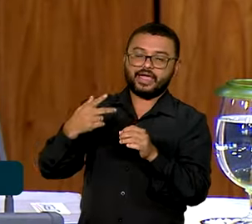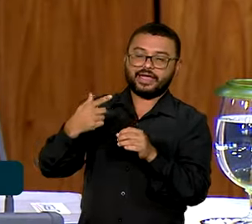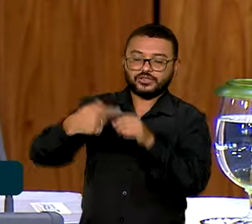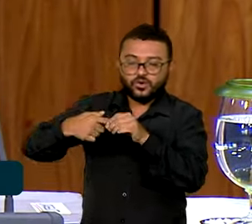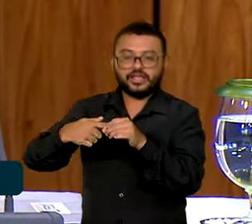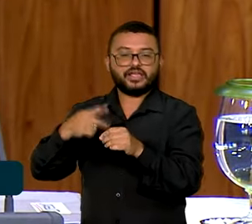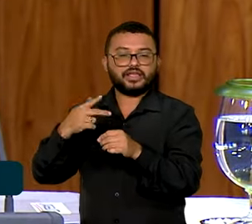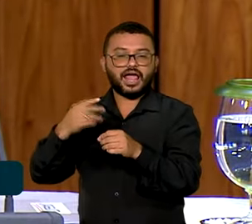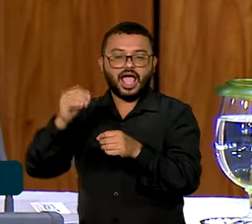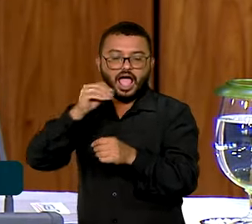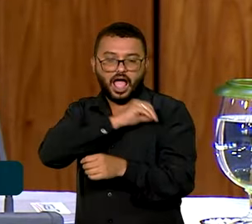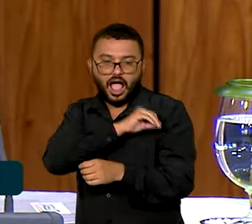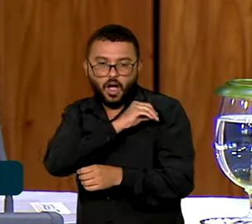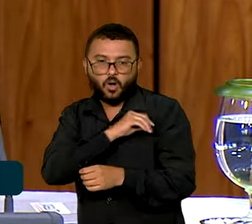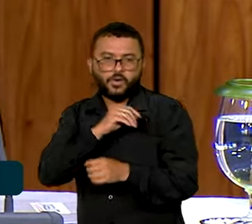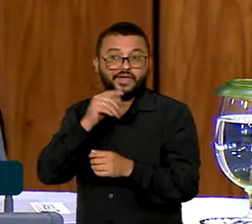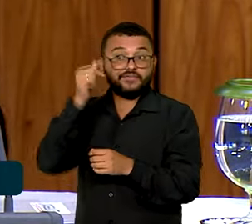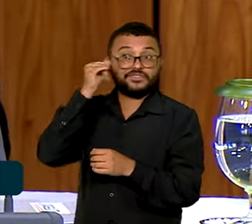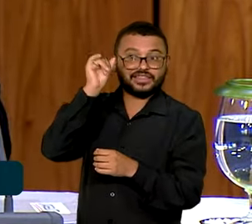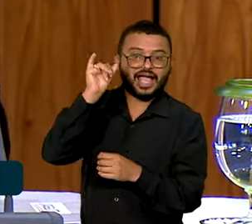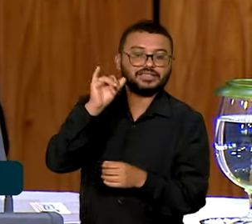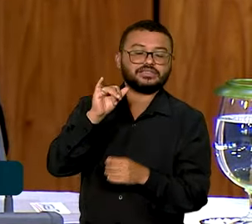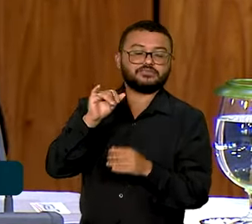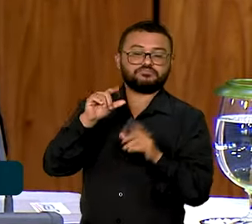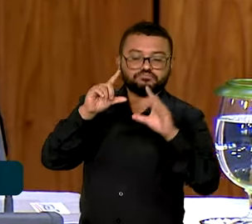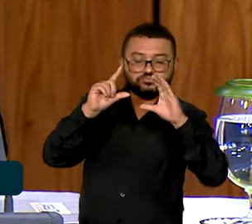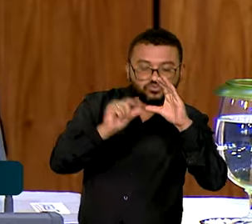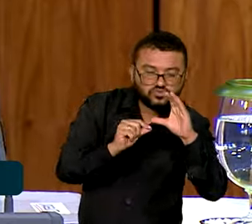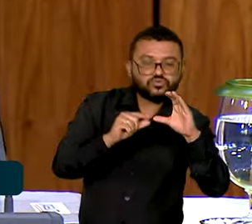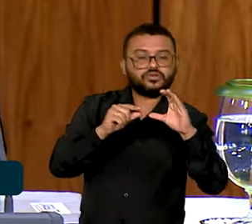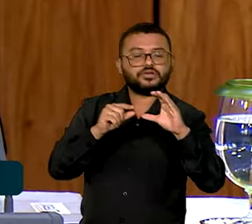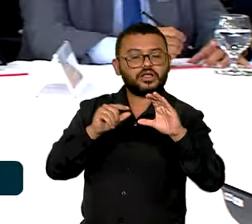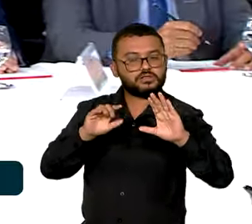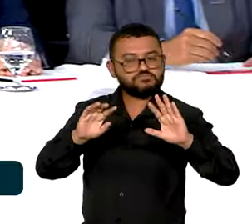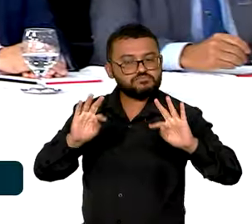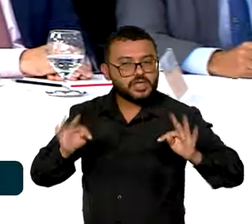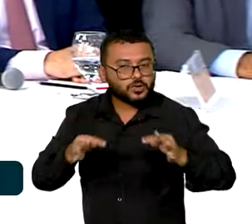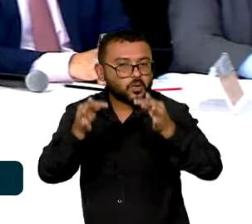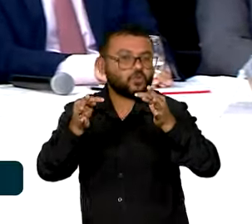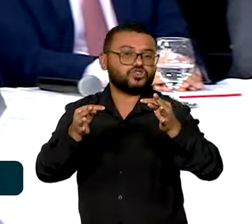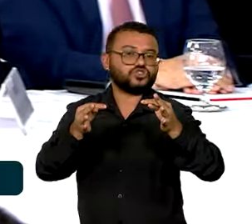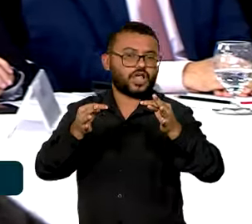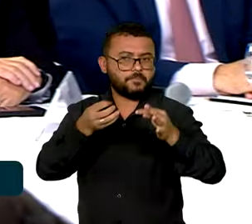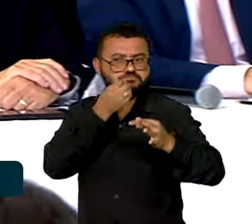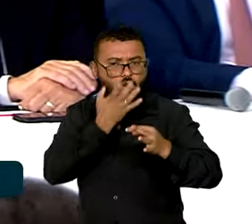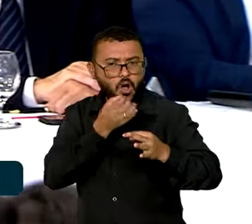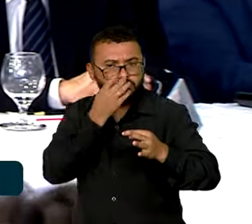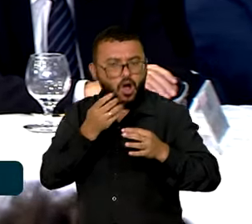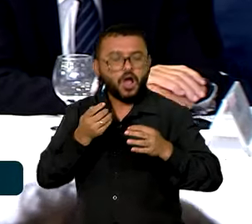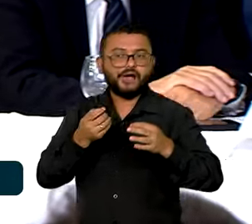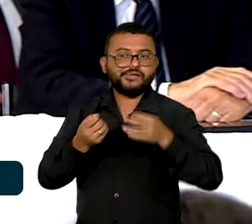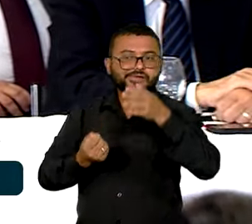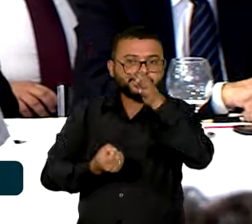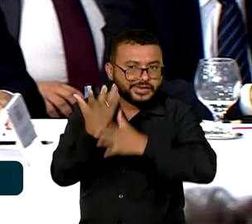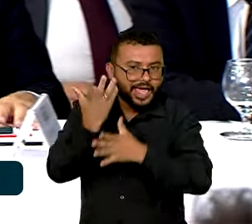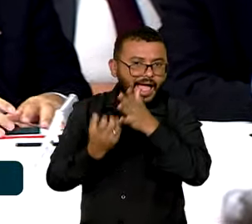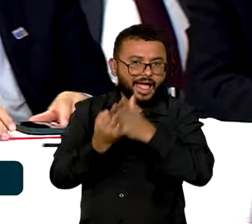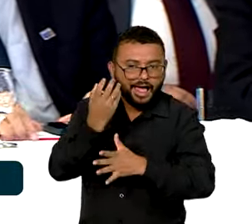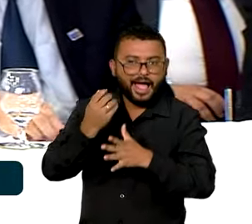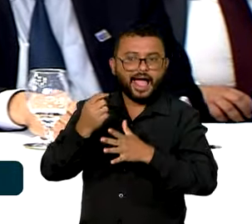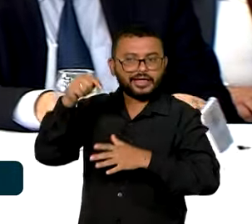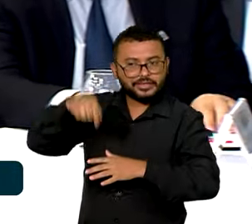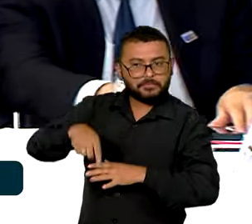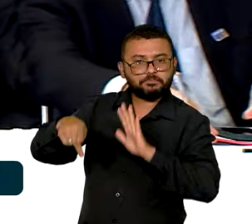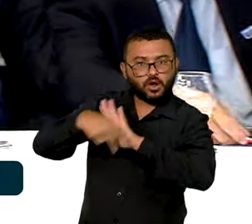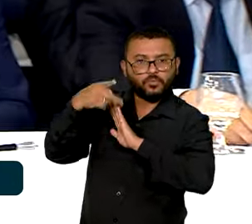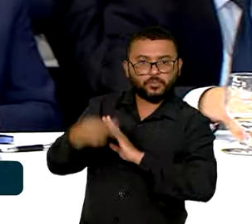toda a descarbonização, inovação e fabricação no